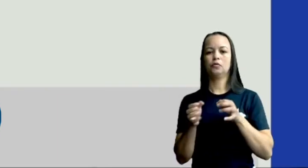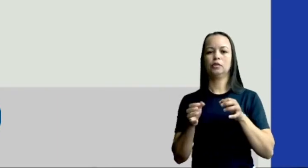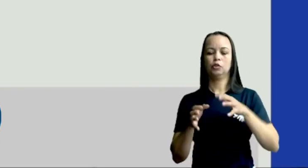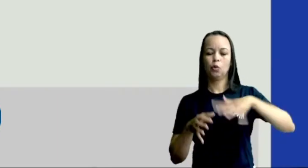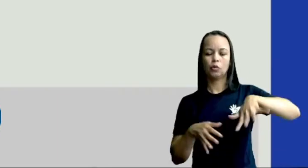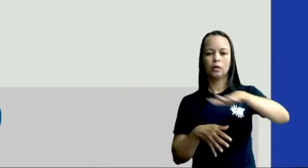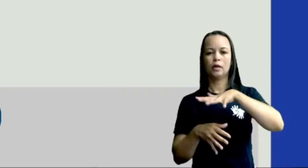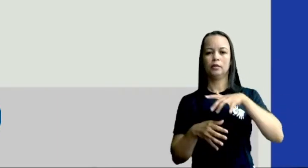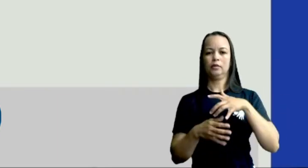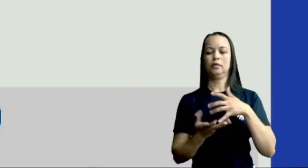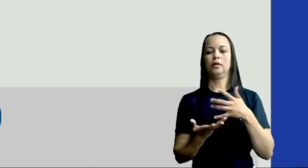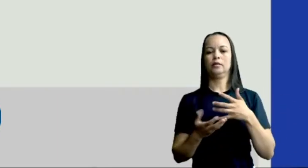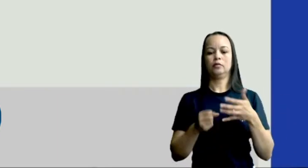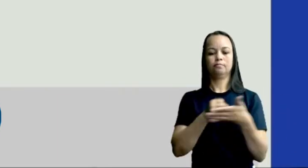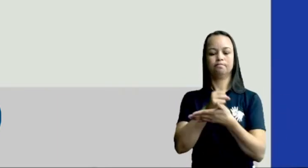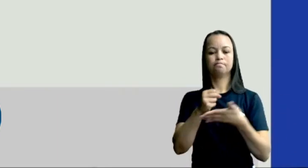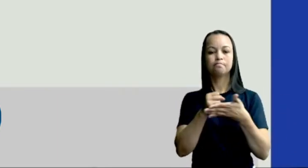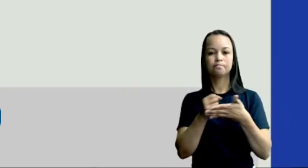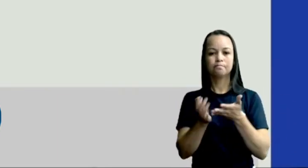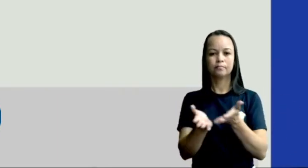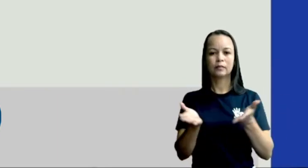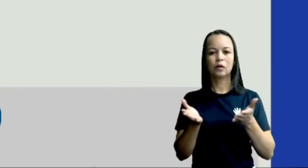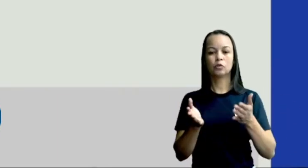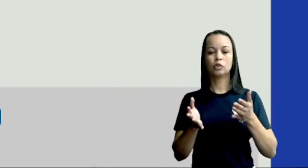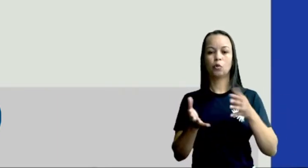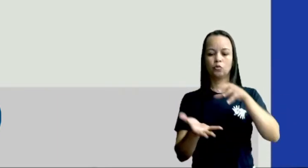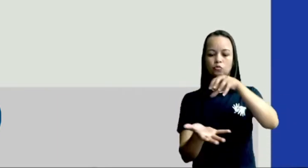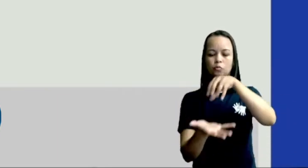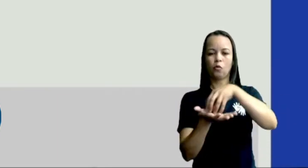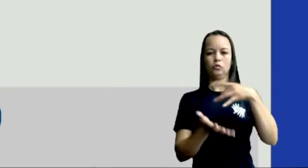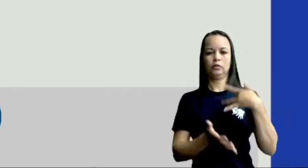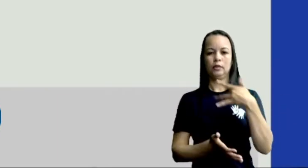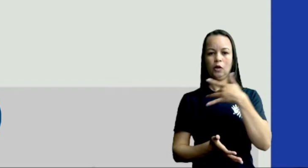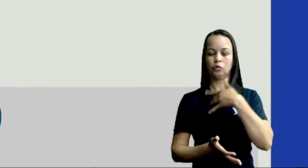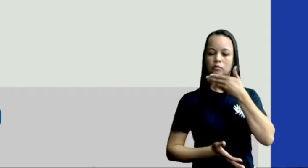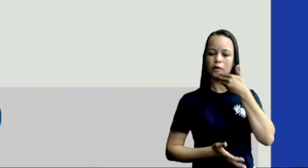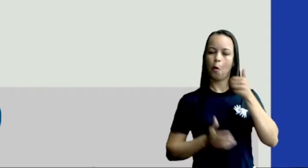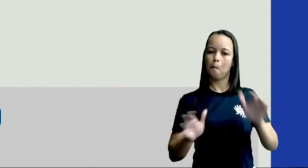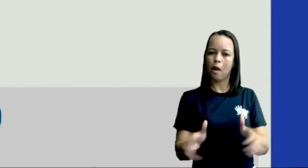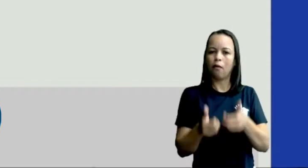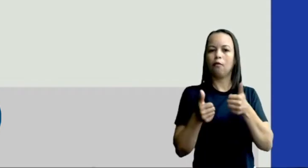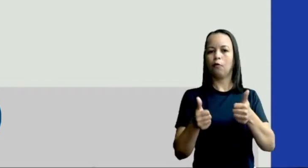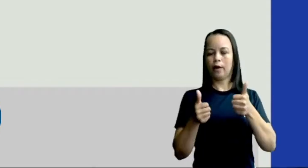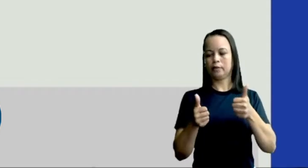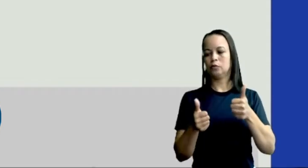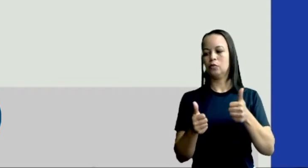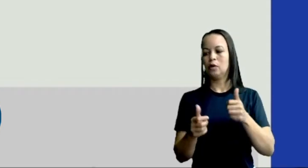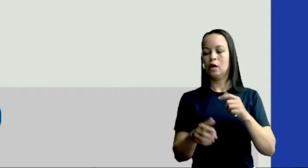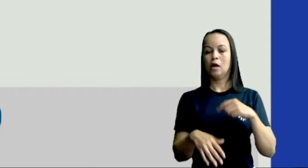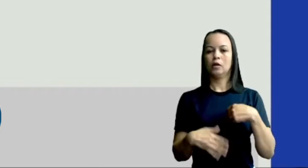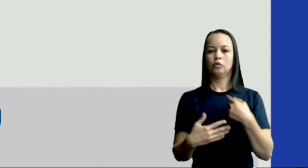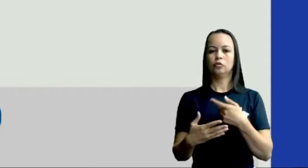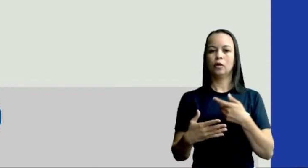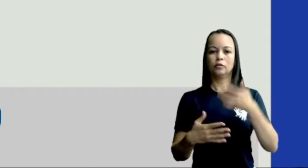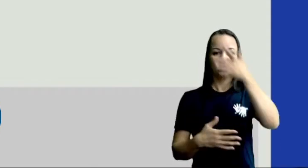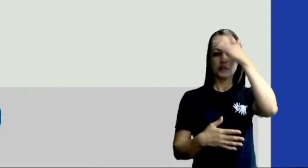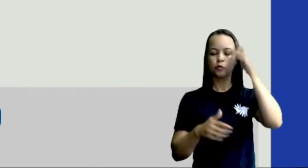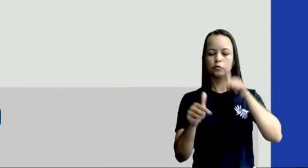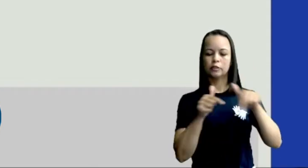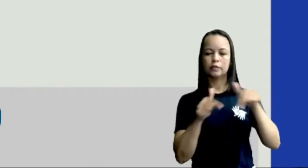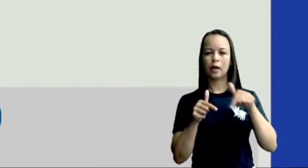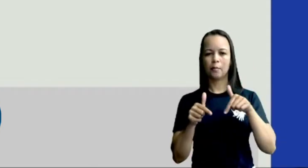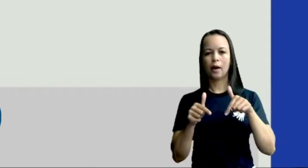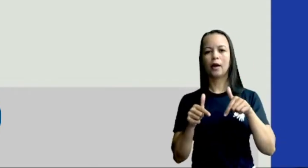de atenção básica, onde todos os nossos postos de saúde serão melhorados e os nossos servidores terão melhores